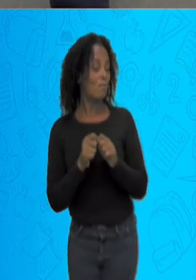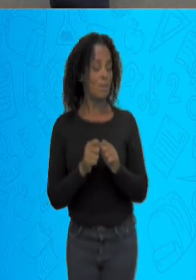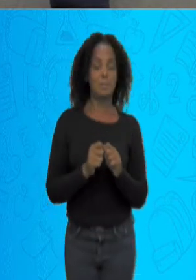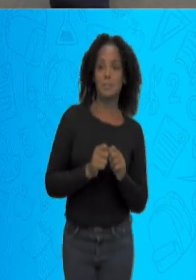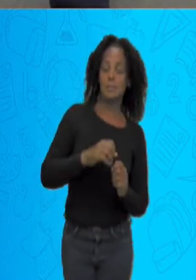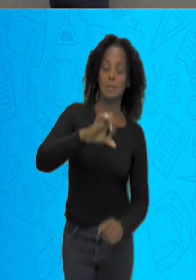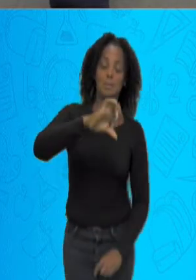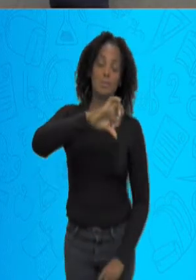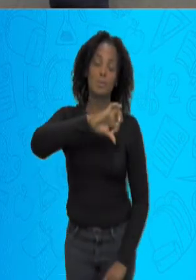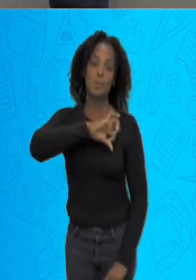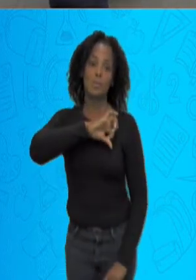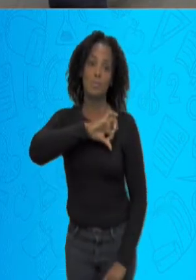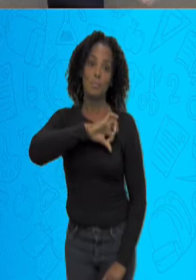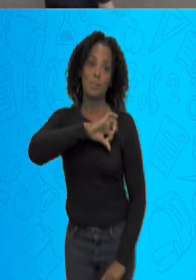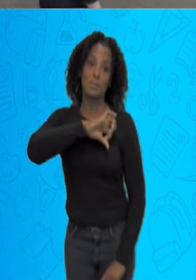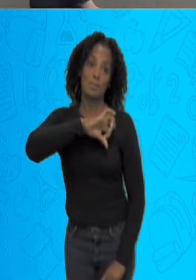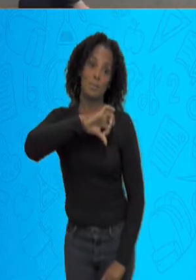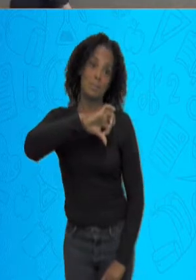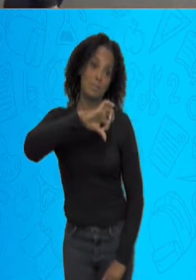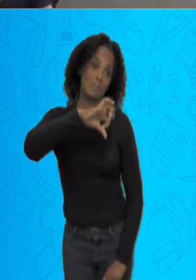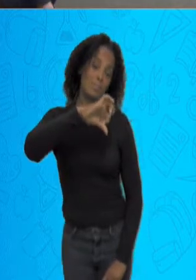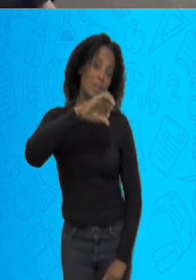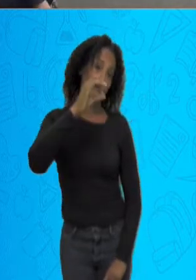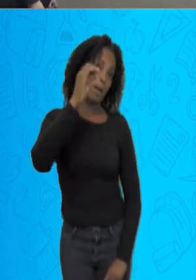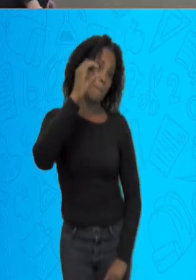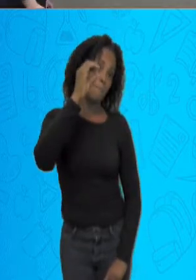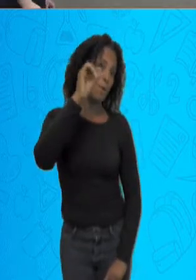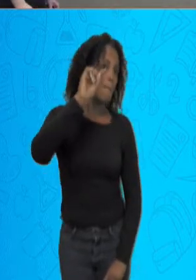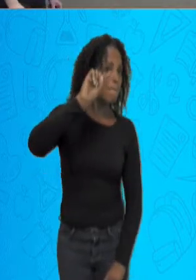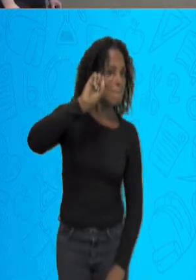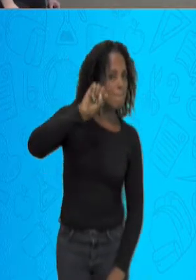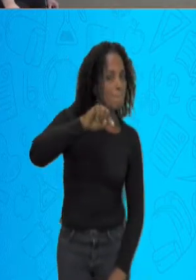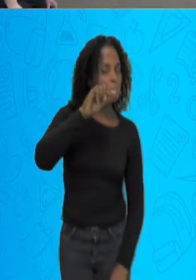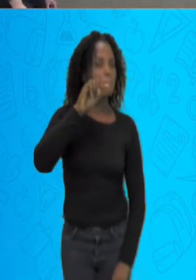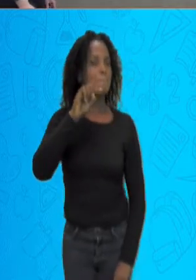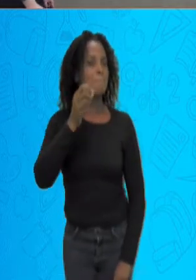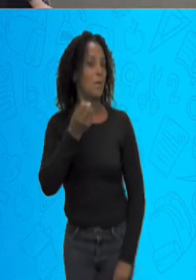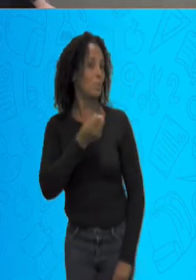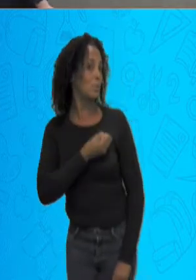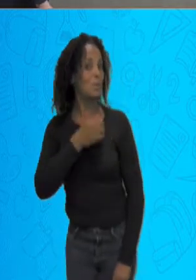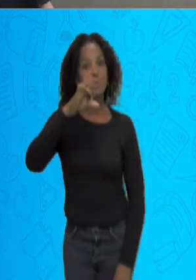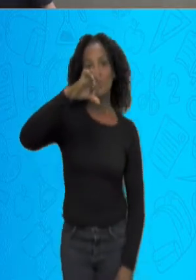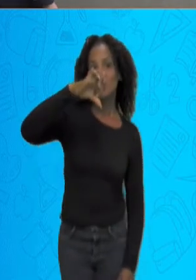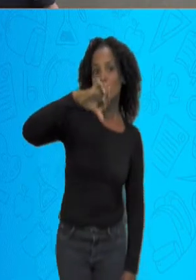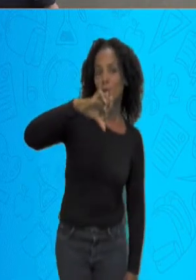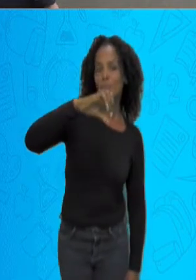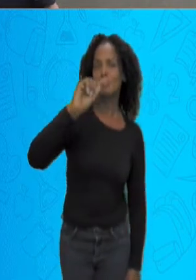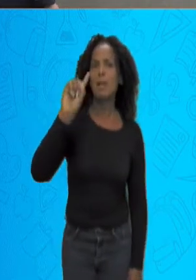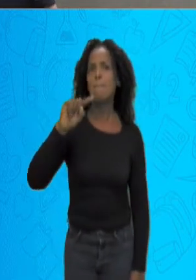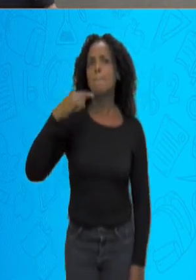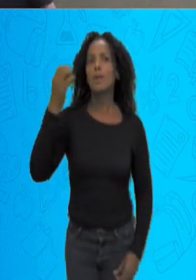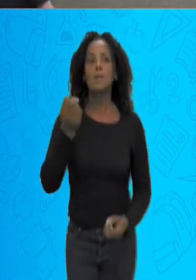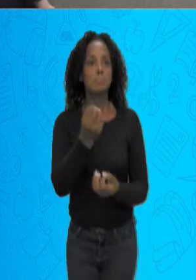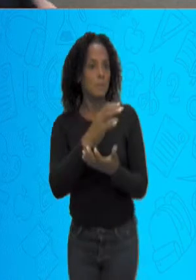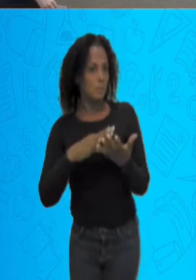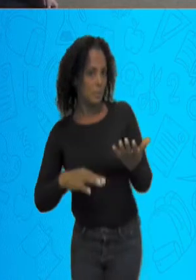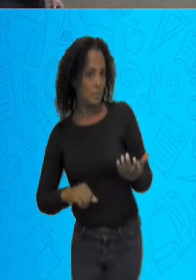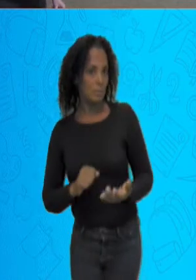bola e puxa a perna. Tá vendo? Numeral nove. Vamos ver a próxima atividade.